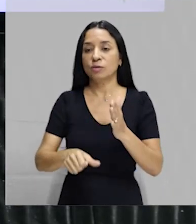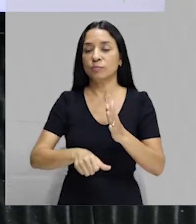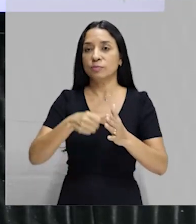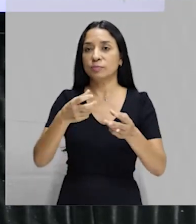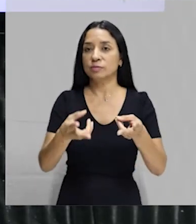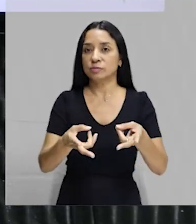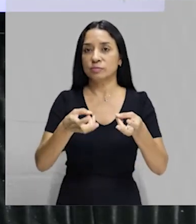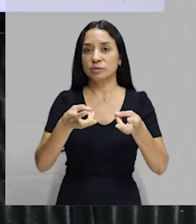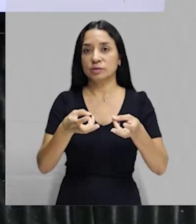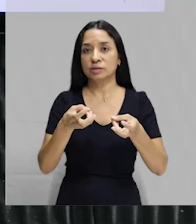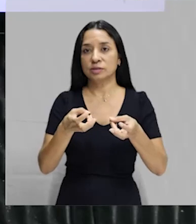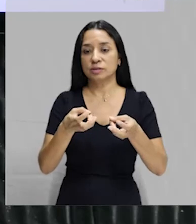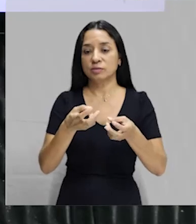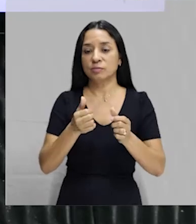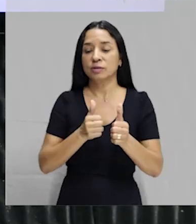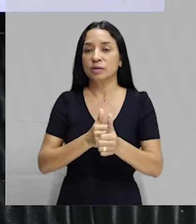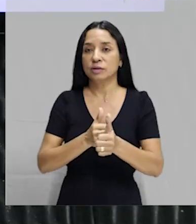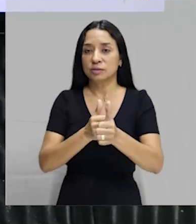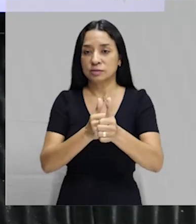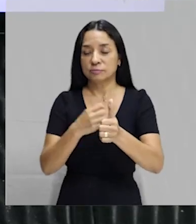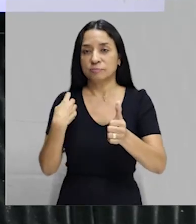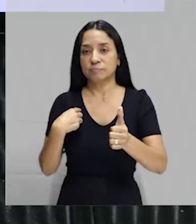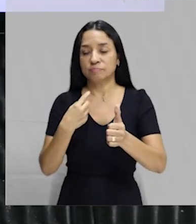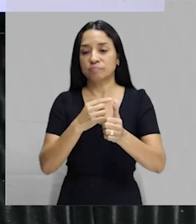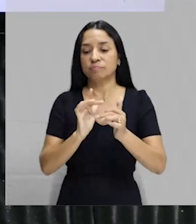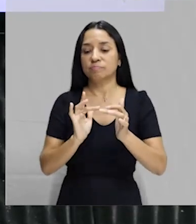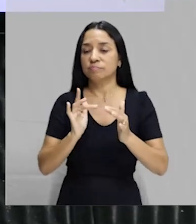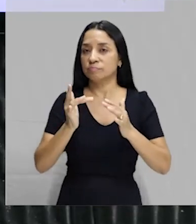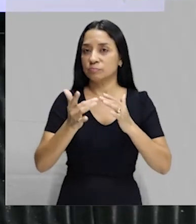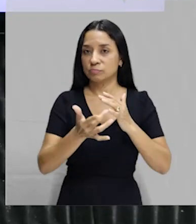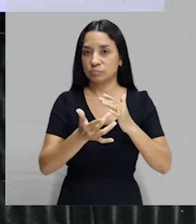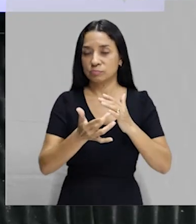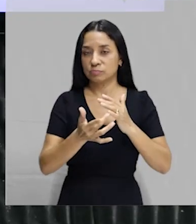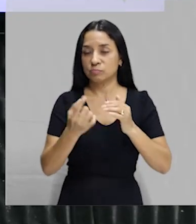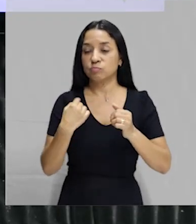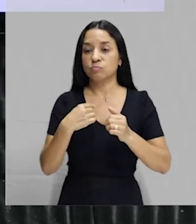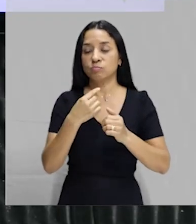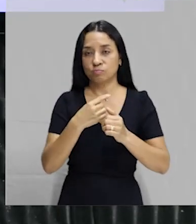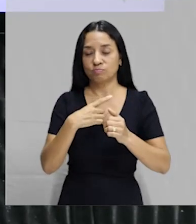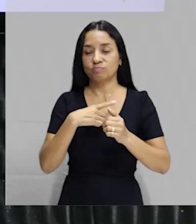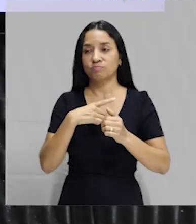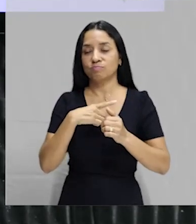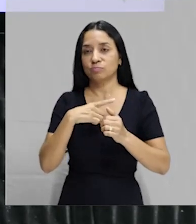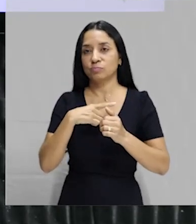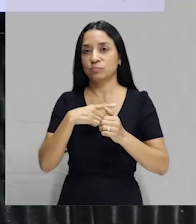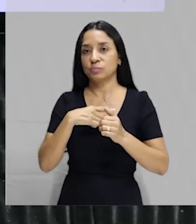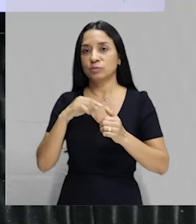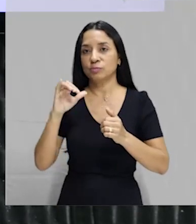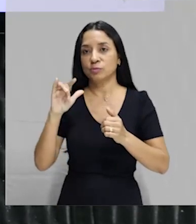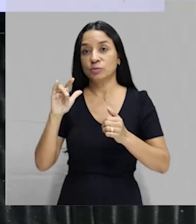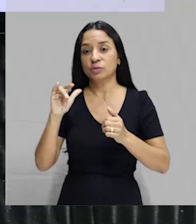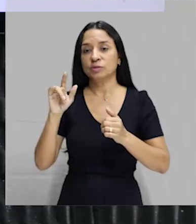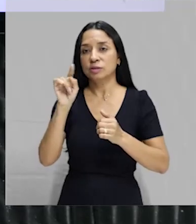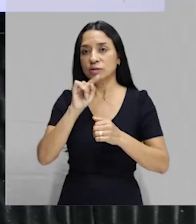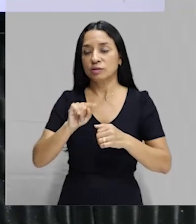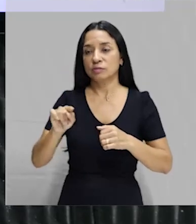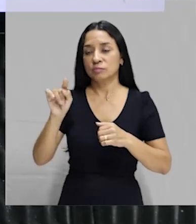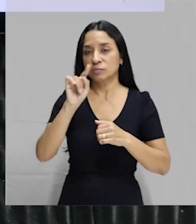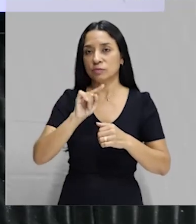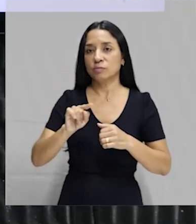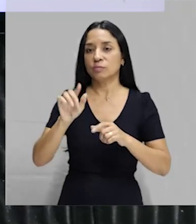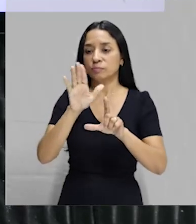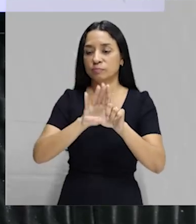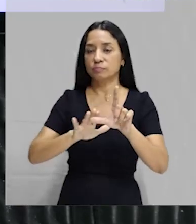chamar a atenção para você seguir as nossas redes sociais, nós estamos no Instagram você coloca arroba plataforma Gonçalves